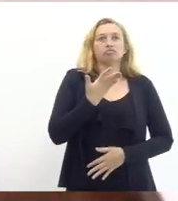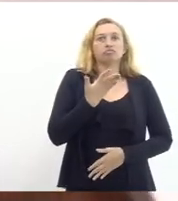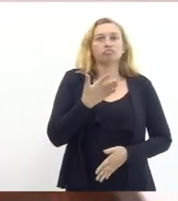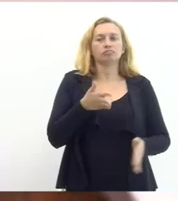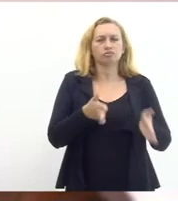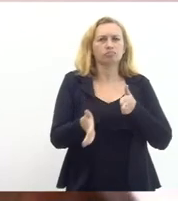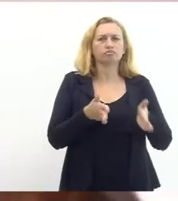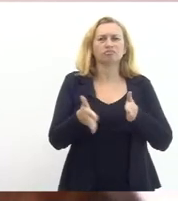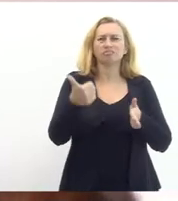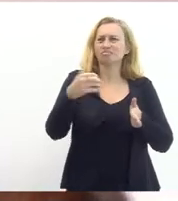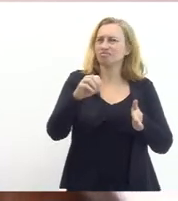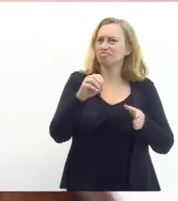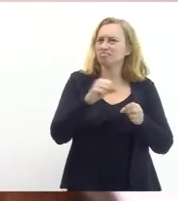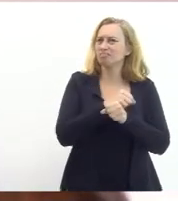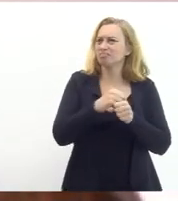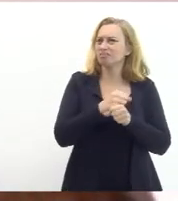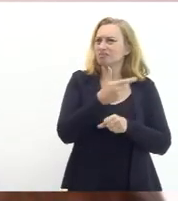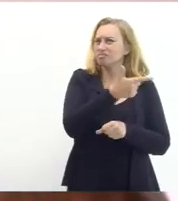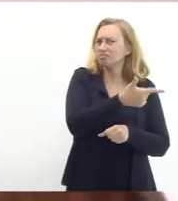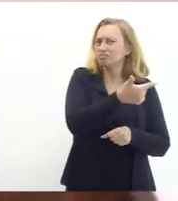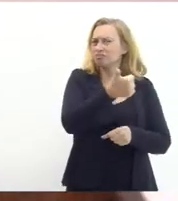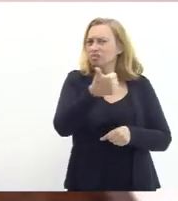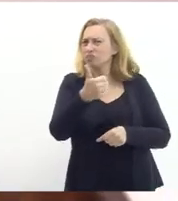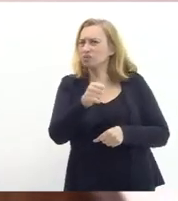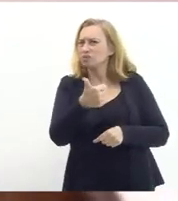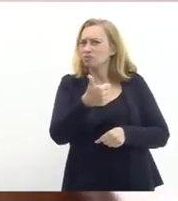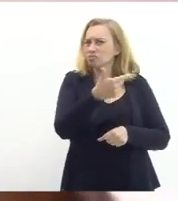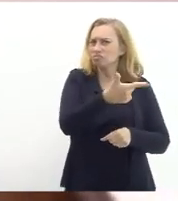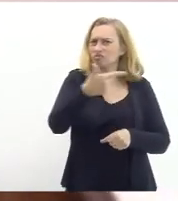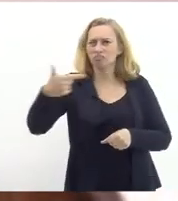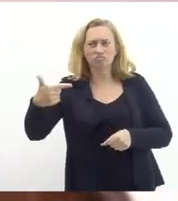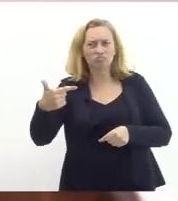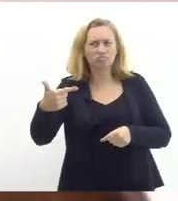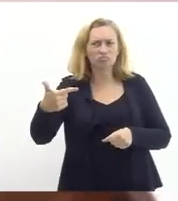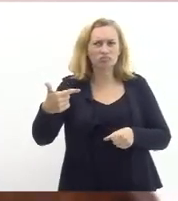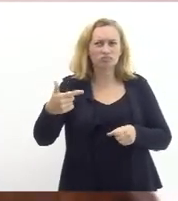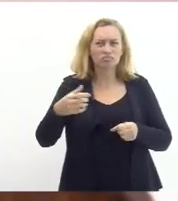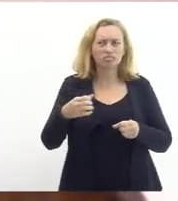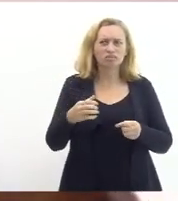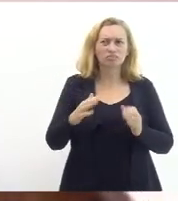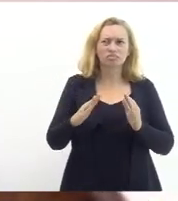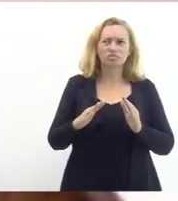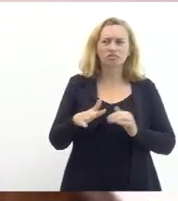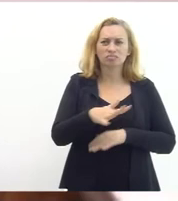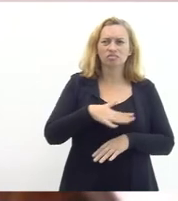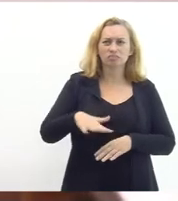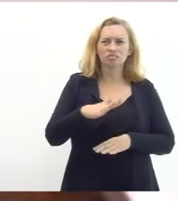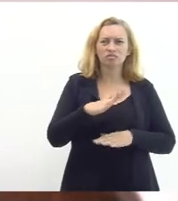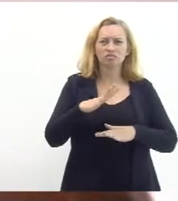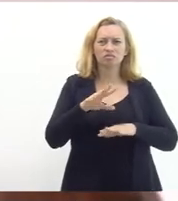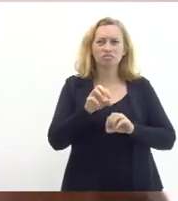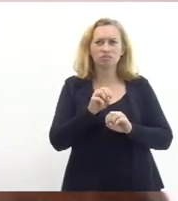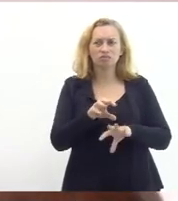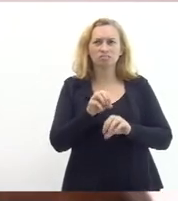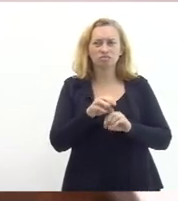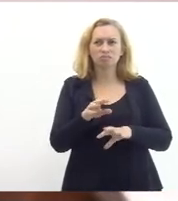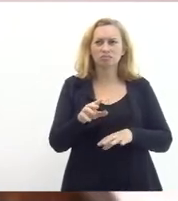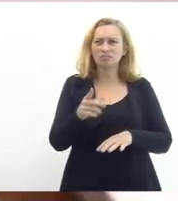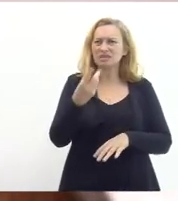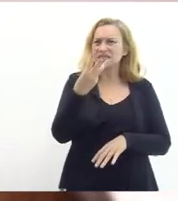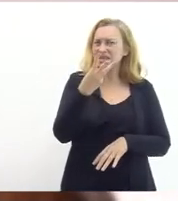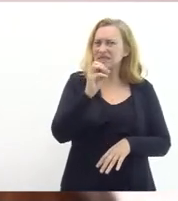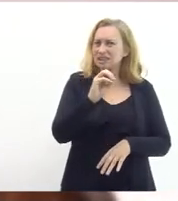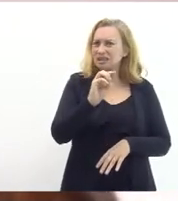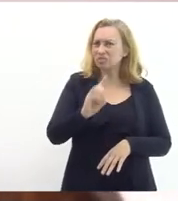tempo de 10 anos de 2011 a 2021 a rede estadual de educação perdeu 30 mil profissionais gente